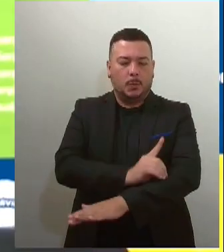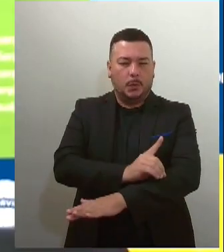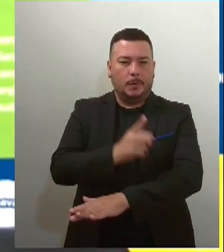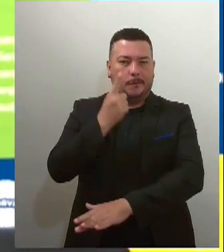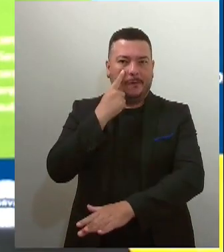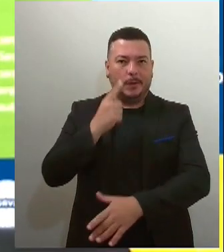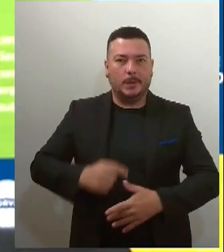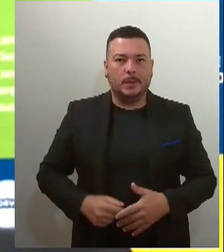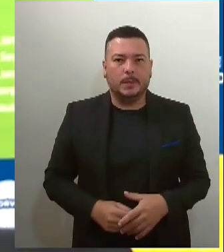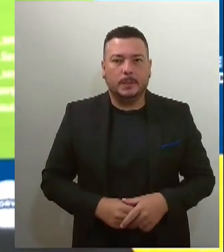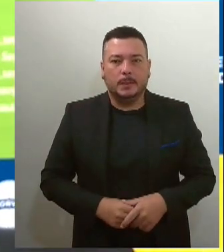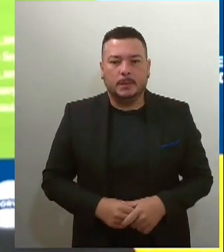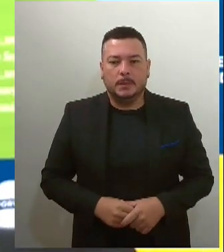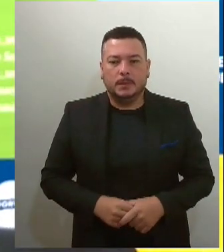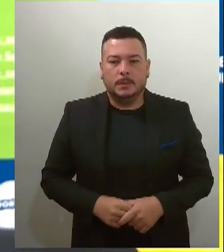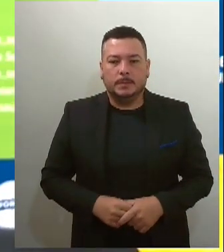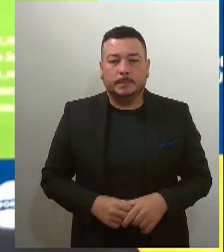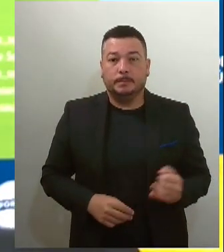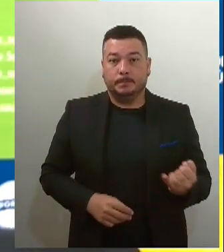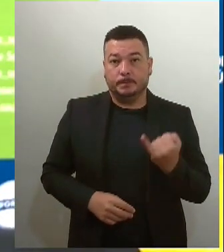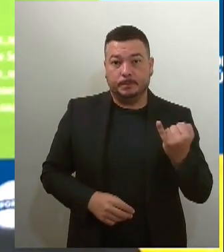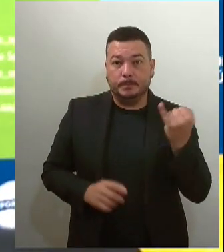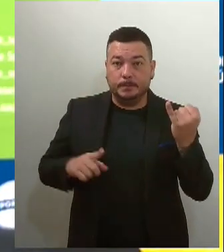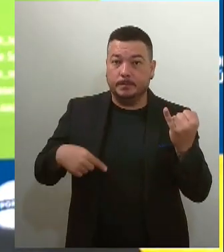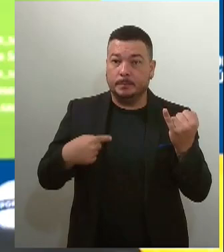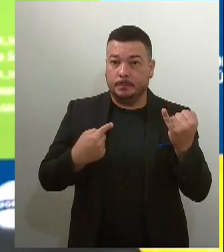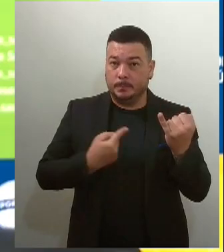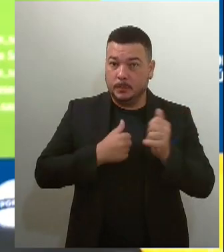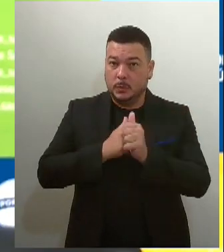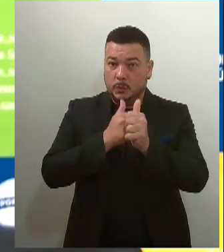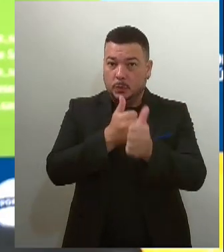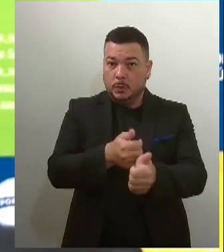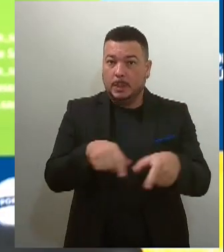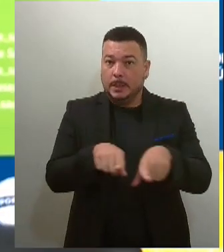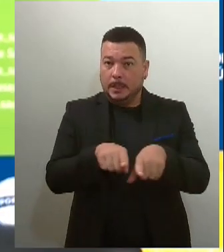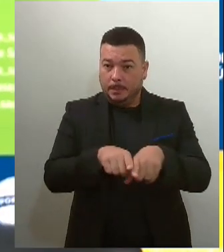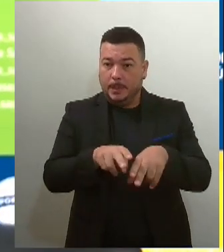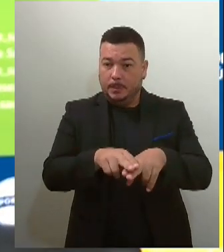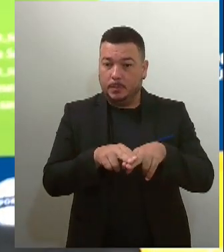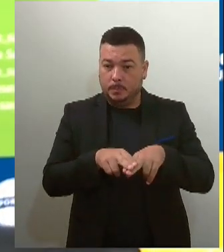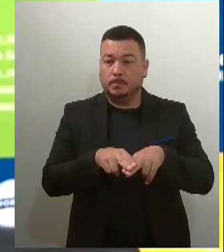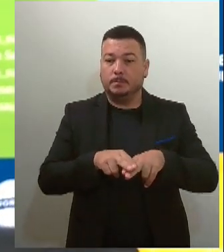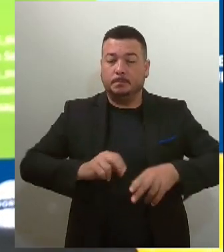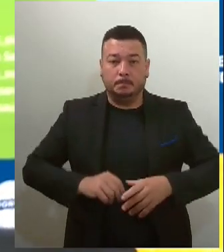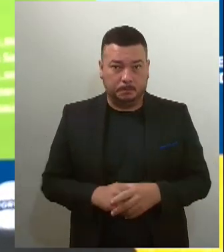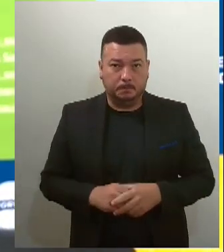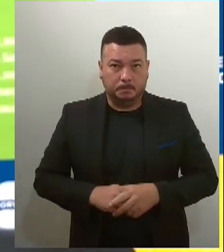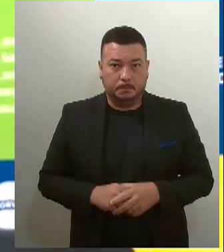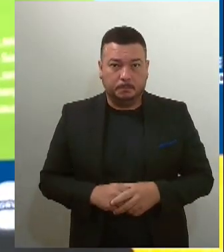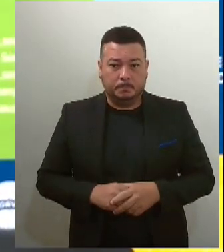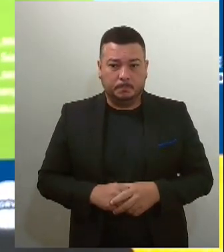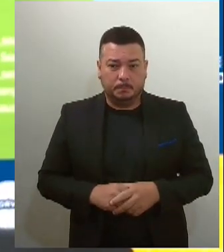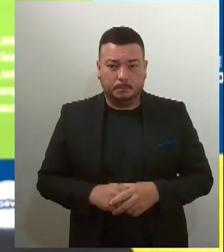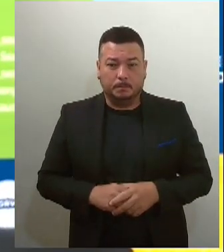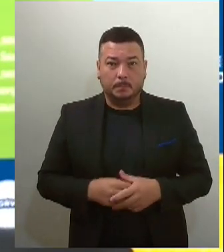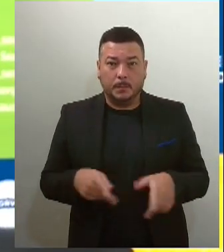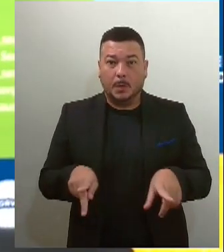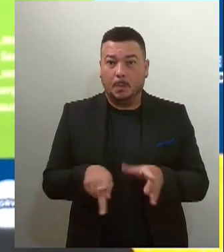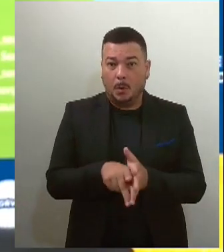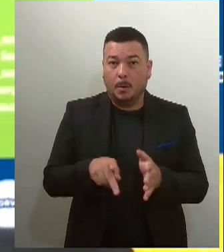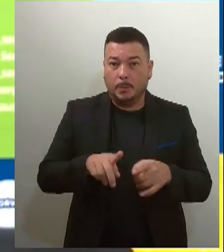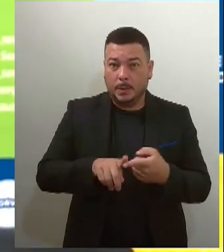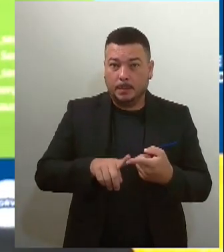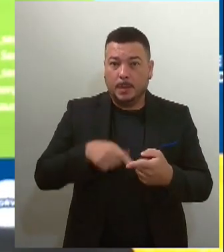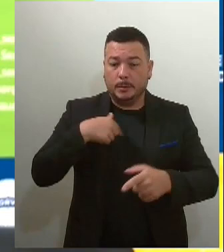É importante que a gente observe para que a gente tome decisões, né? É uma ferramenta de tomada de decisões mesmo